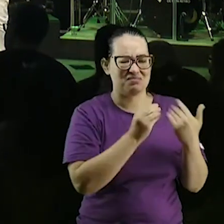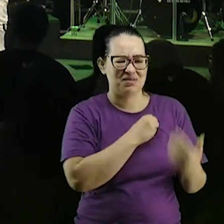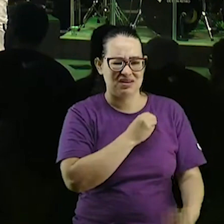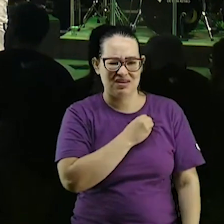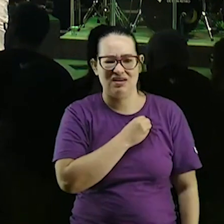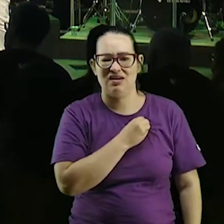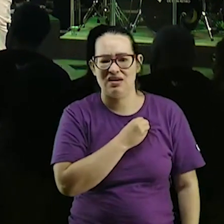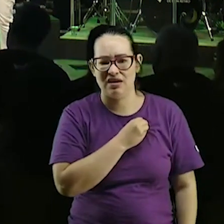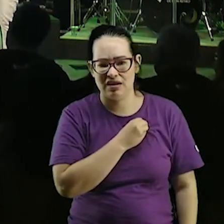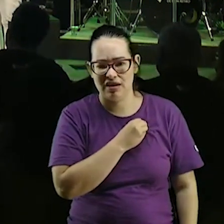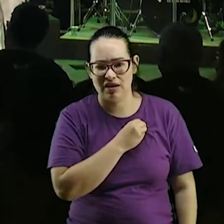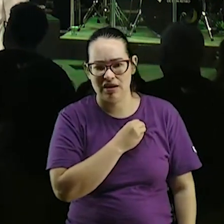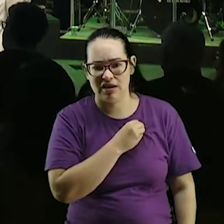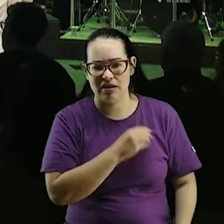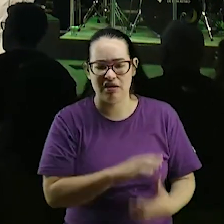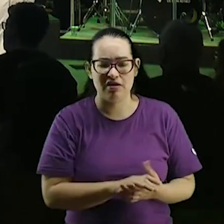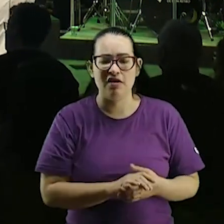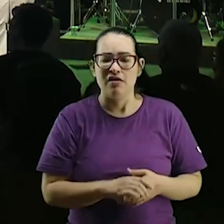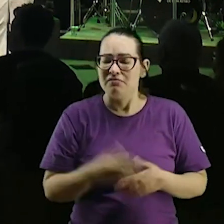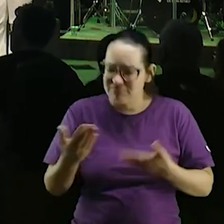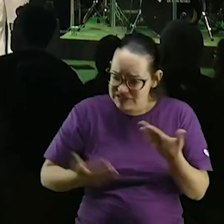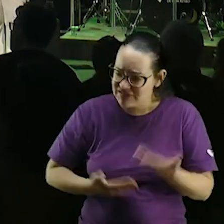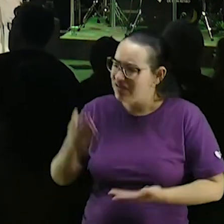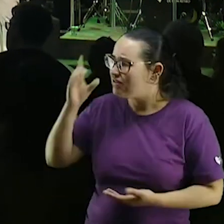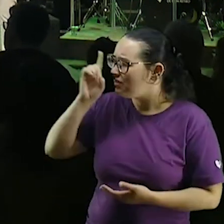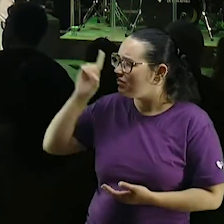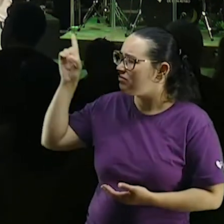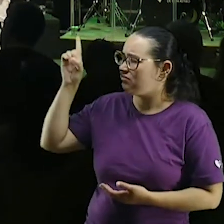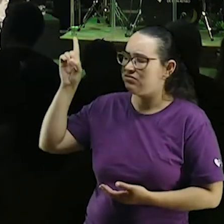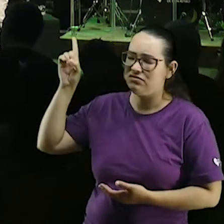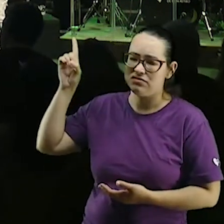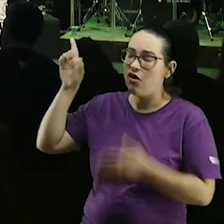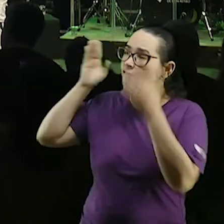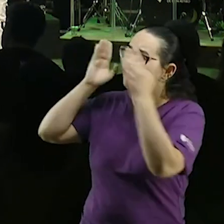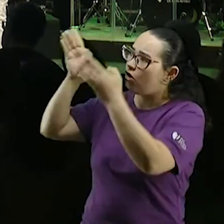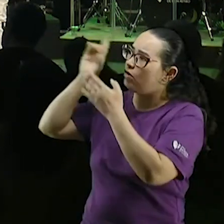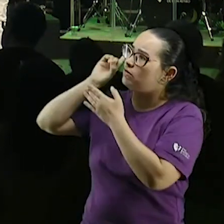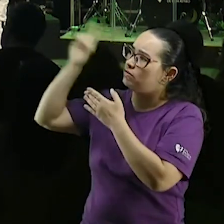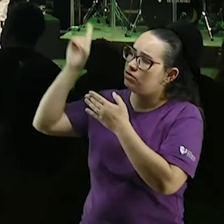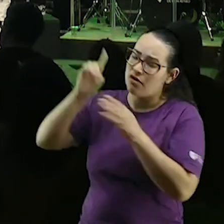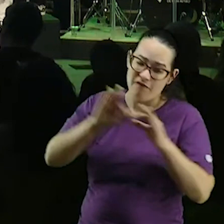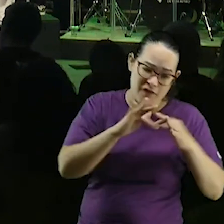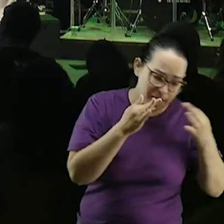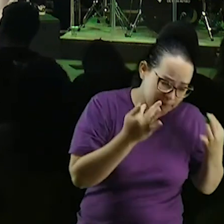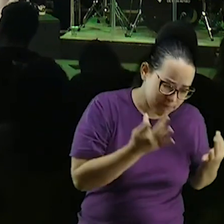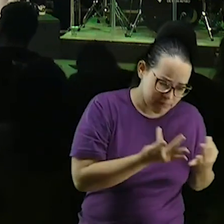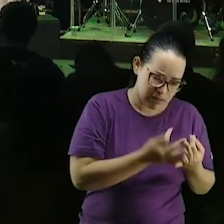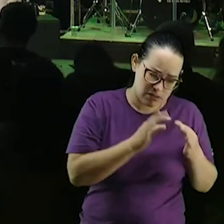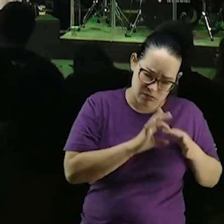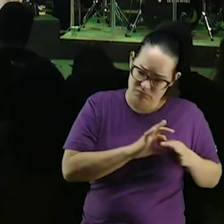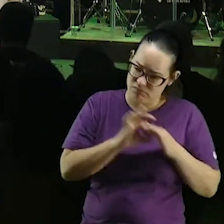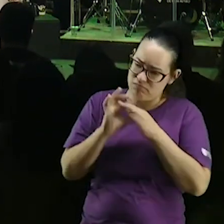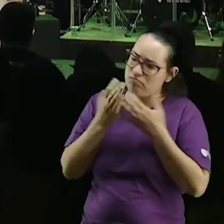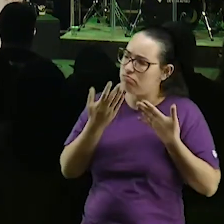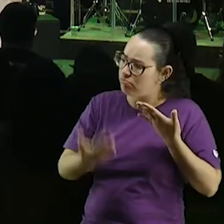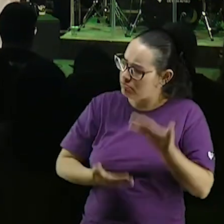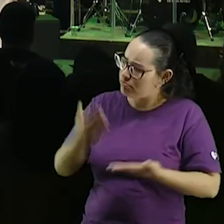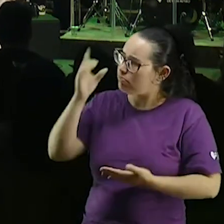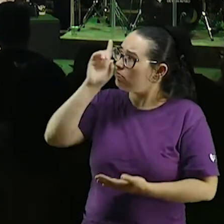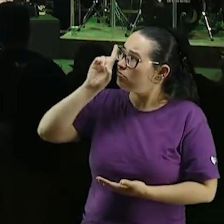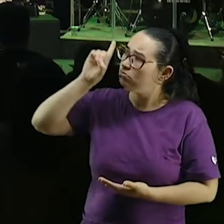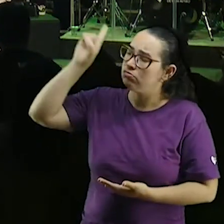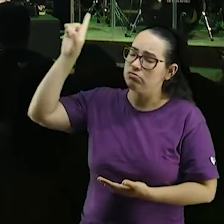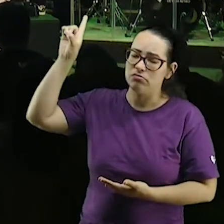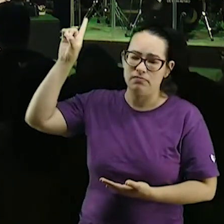não venha com essa história de que eu não vou longe sirva a Deus acrescente tua família nisso e sirva a Deus no altar